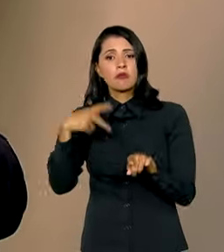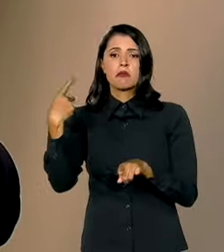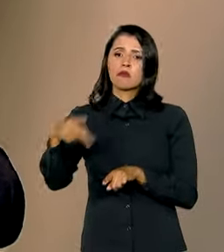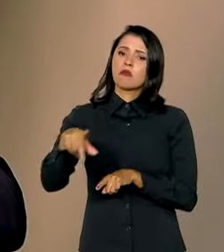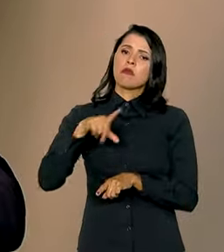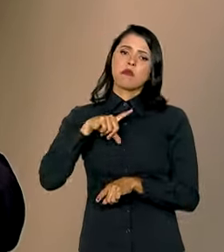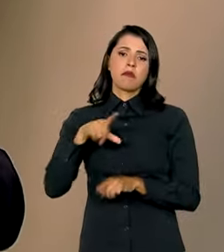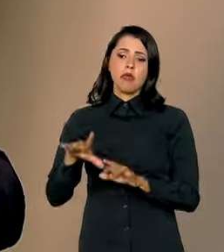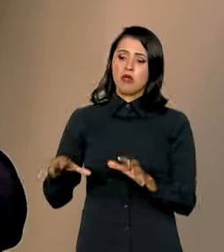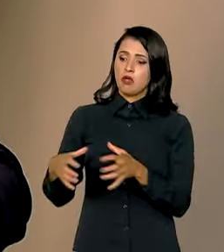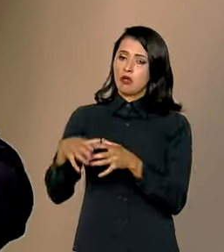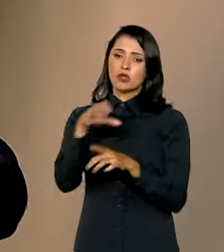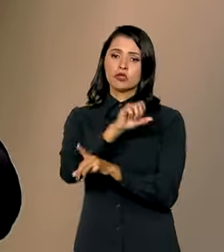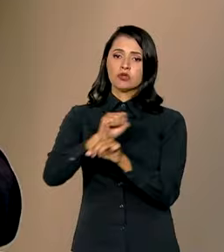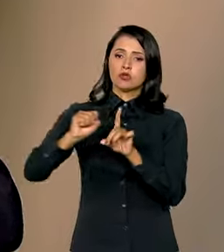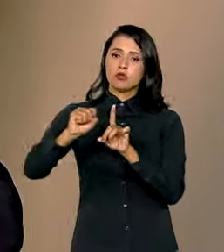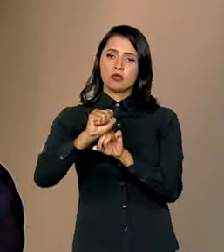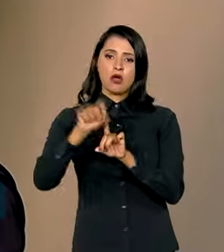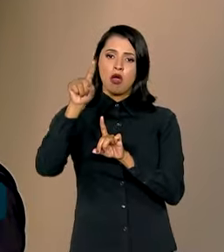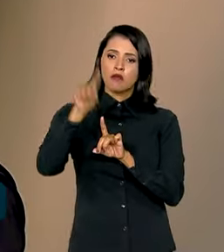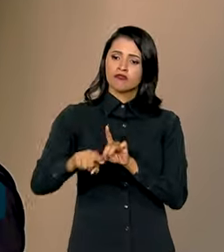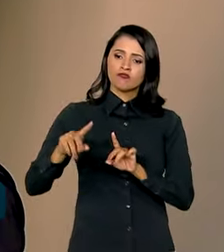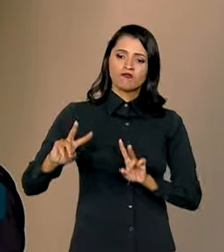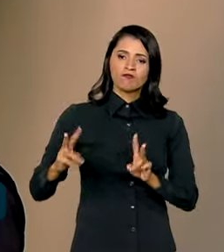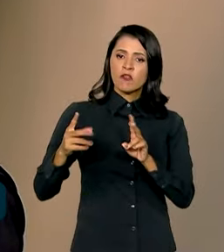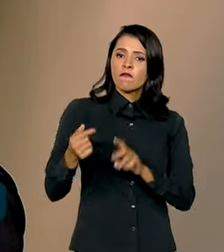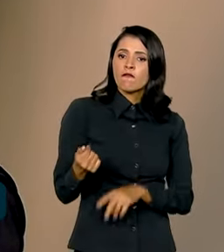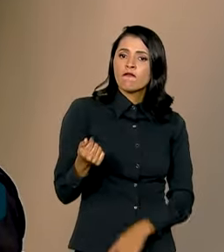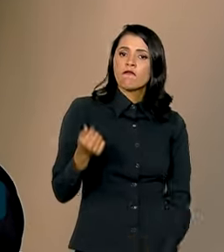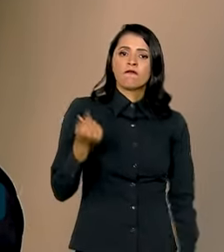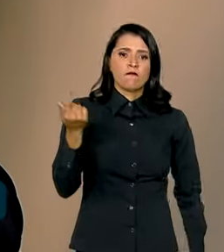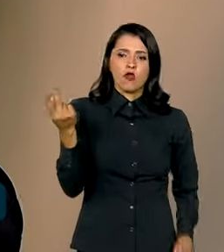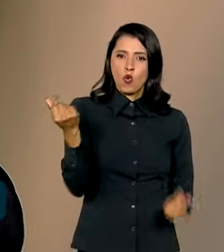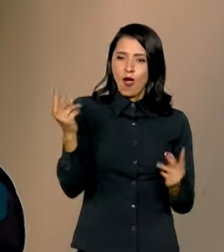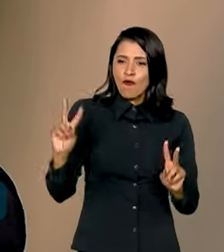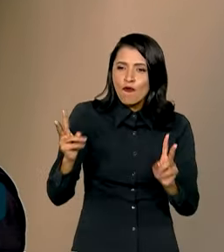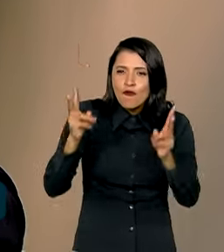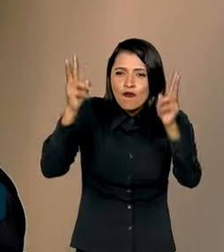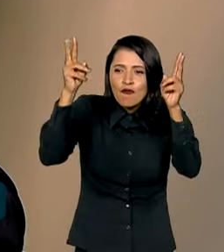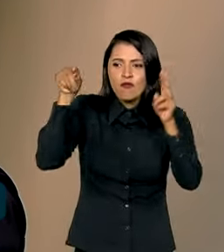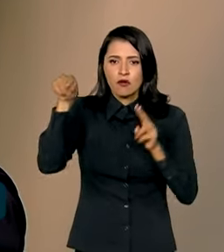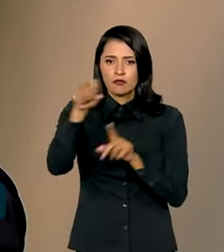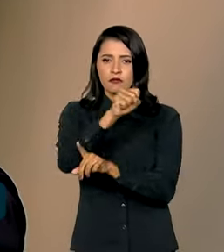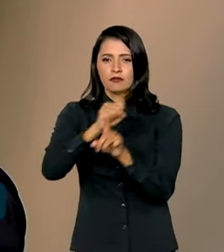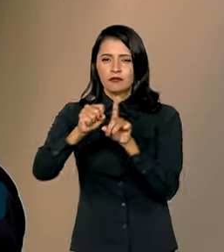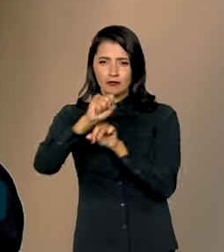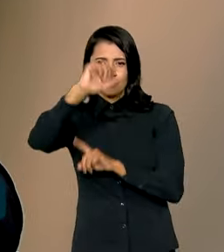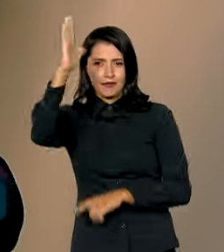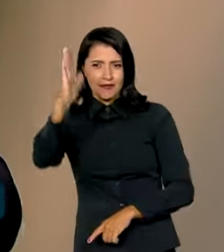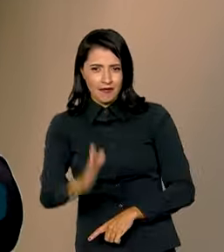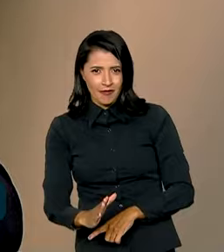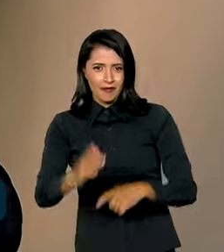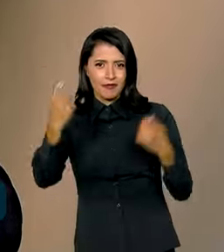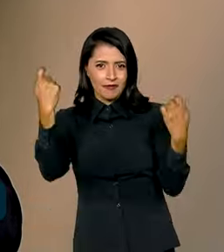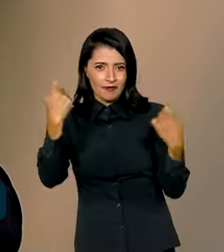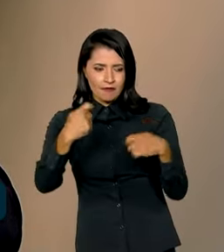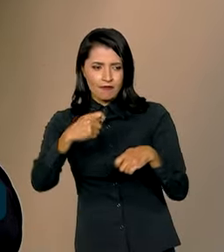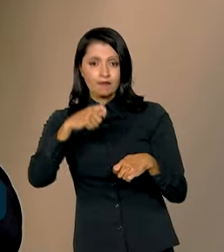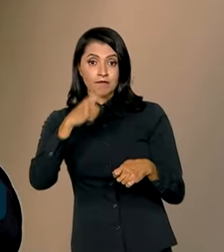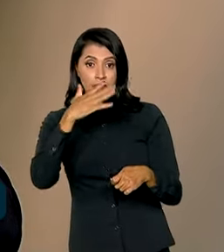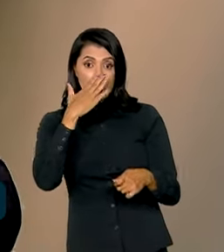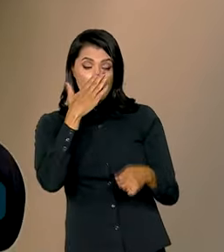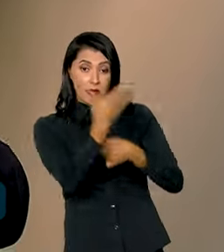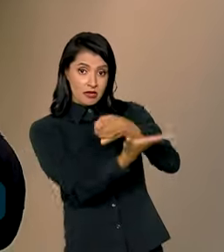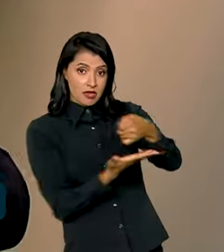conjunto da sociedade brasileira como um valor. A sociedade brasileira deve ter na democracia